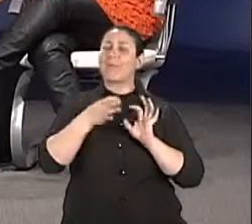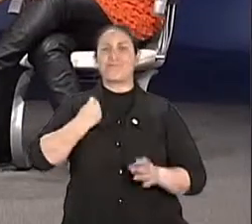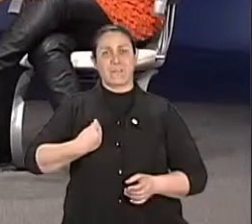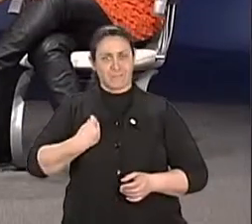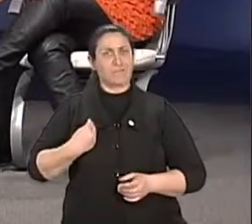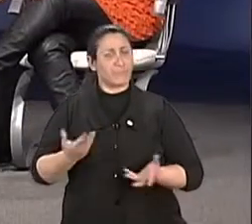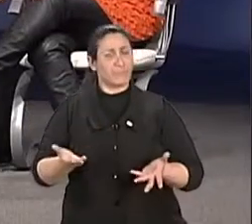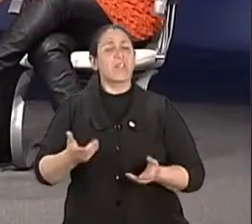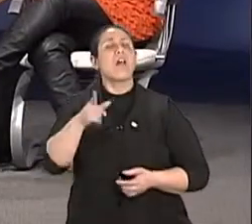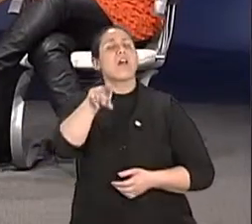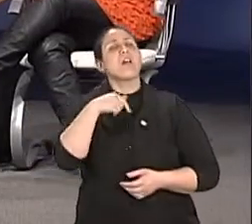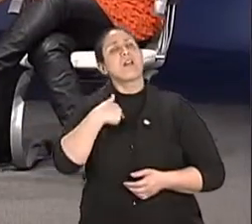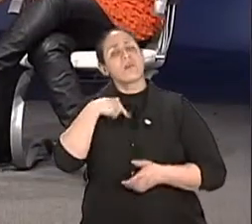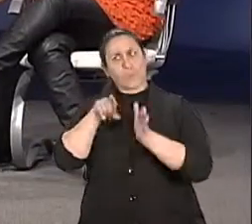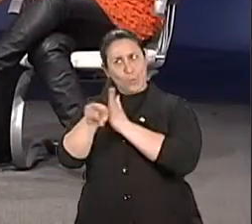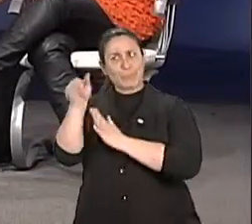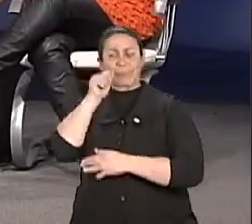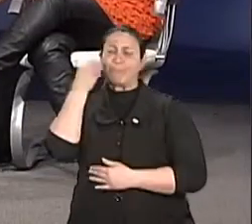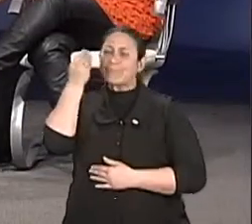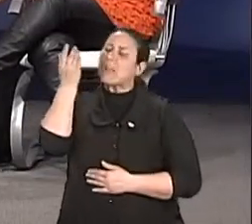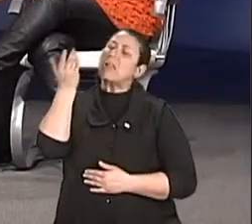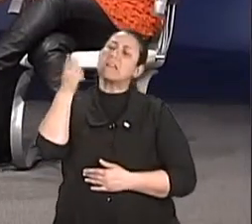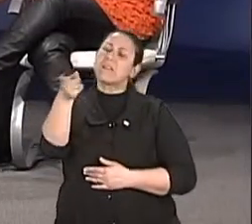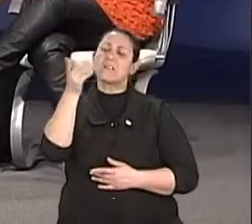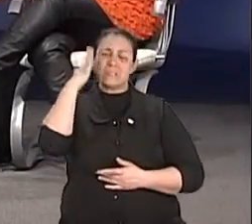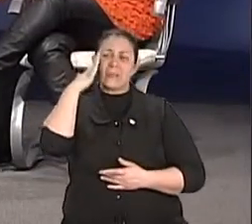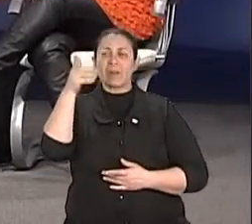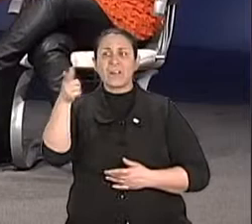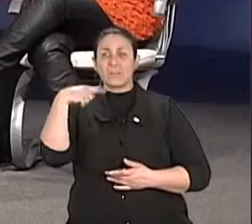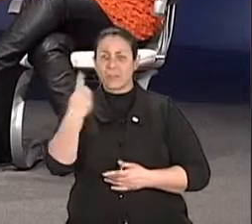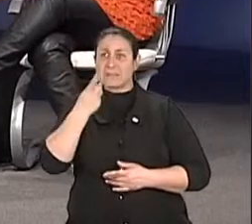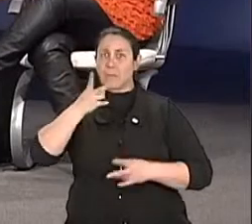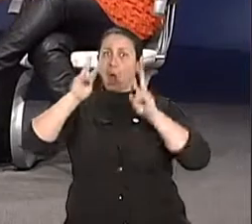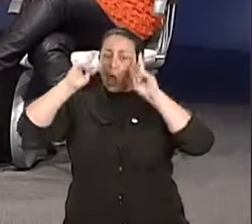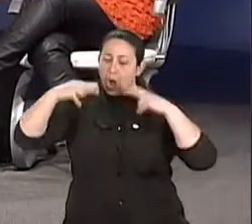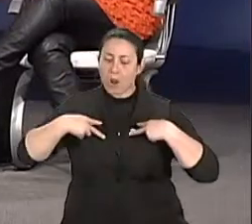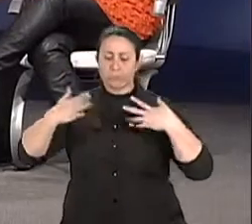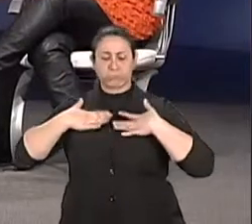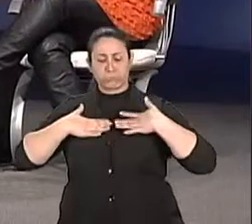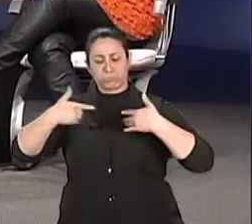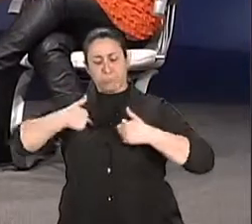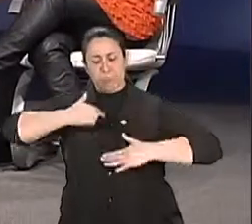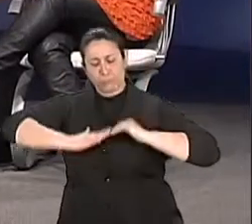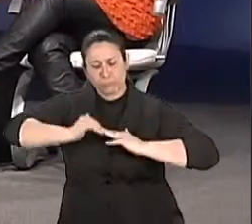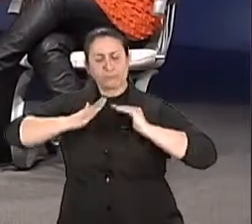colocação de que o investimento começa pelo investimento na gente mesmo, né? O que que está me incomodando? Que vazio é